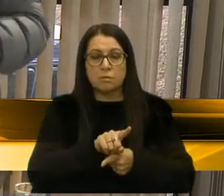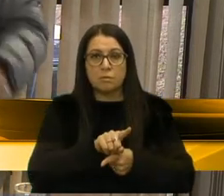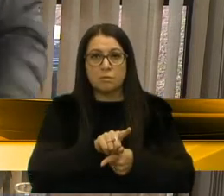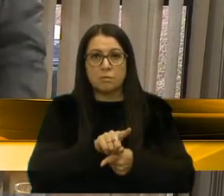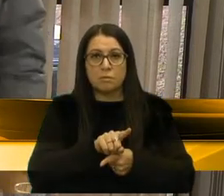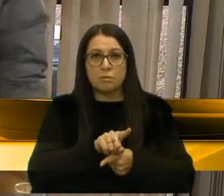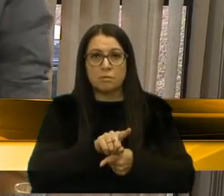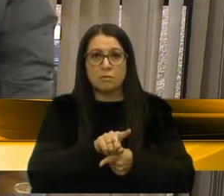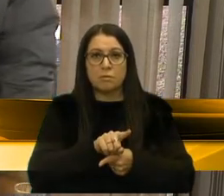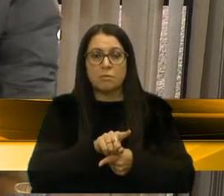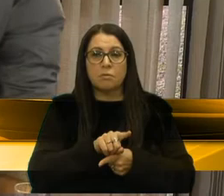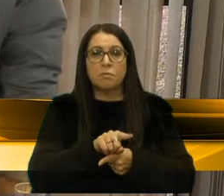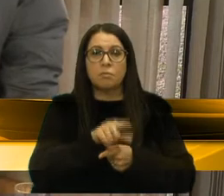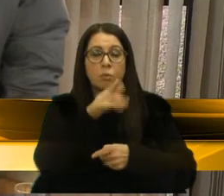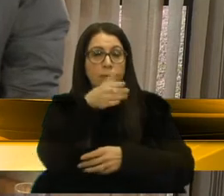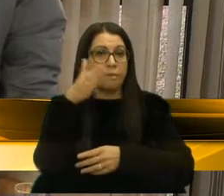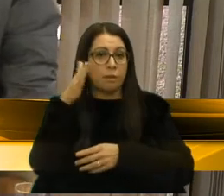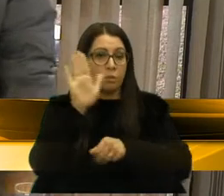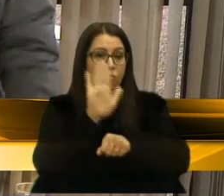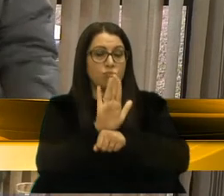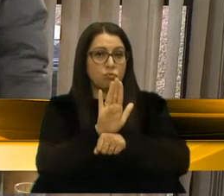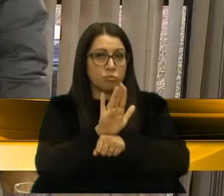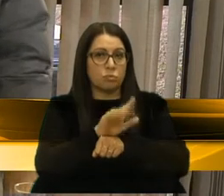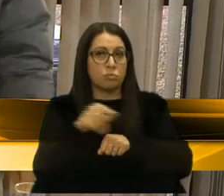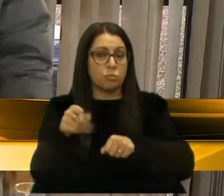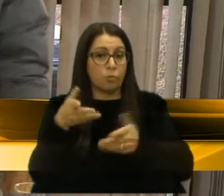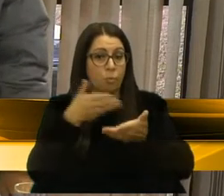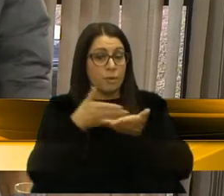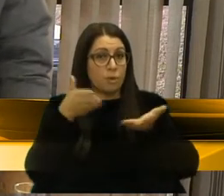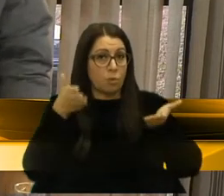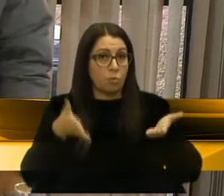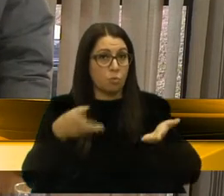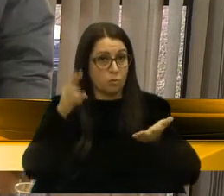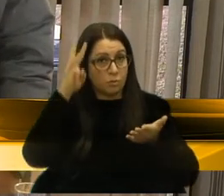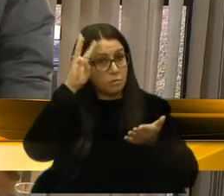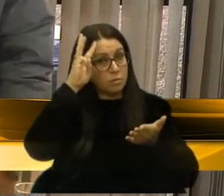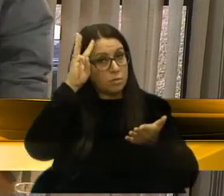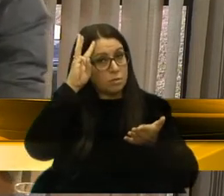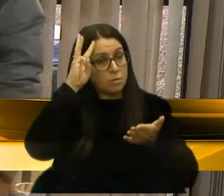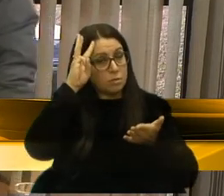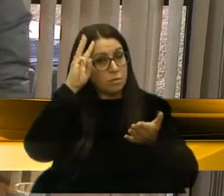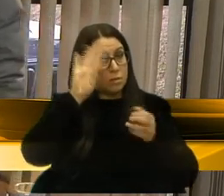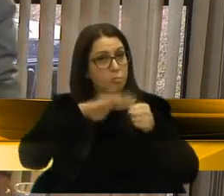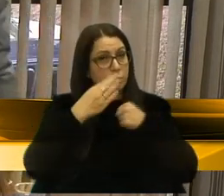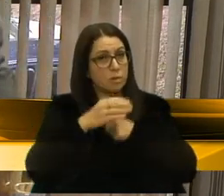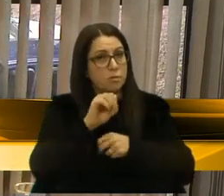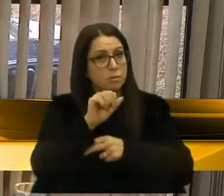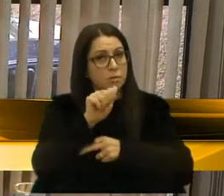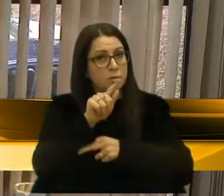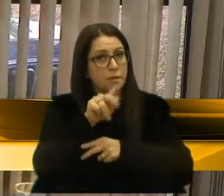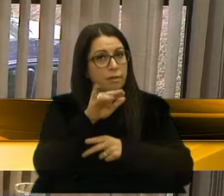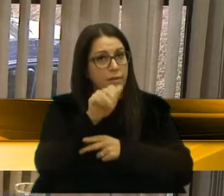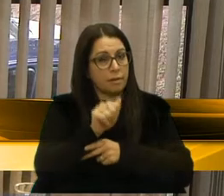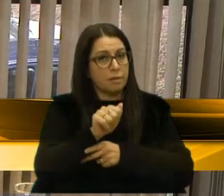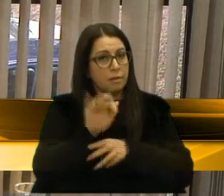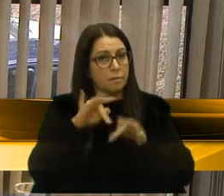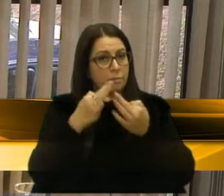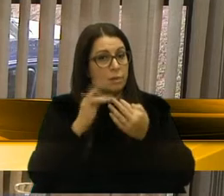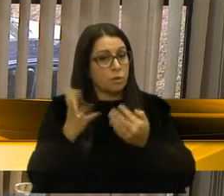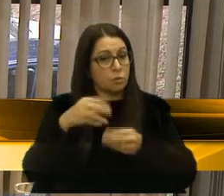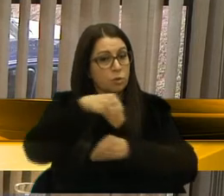da Superdaria Solidária, que vai começar hoje, na terça-feira, lá no Sagrada Família. Então, a todos os envolvidos,